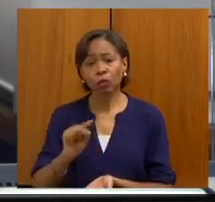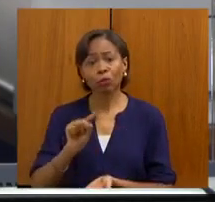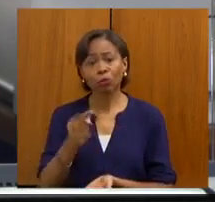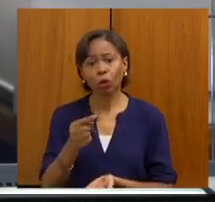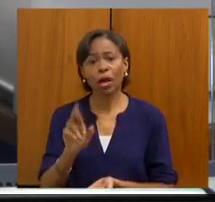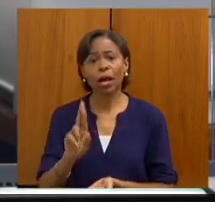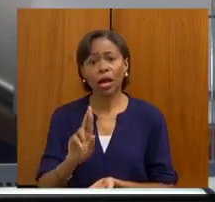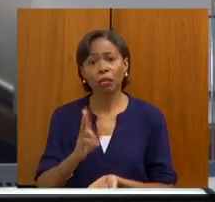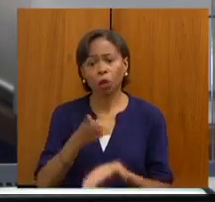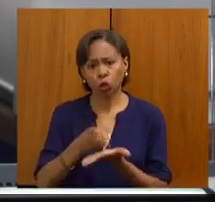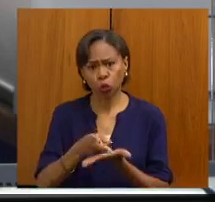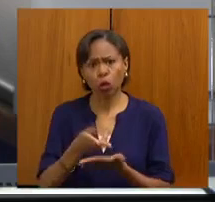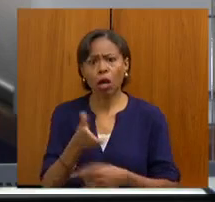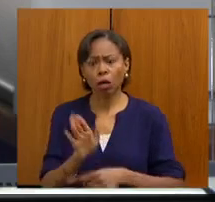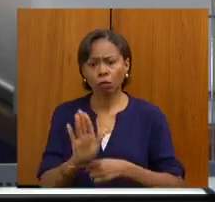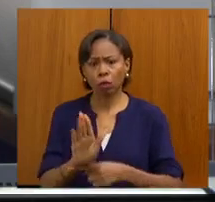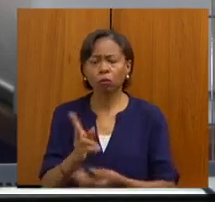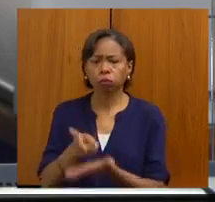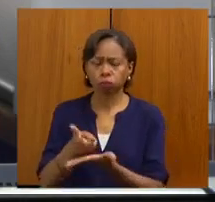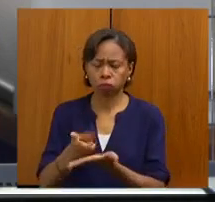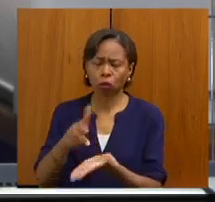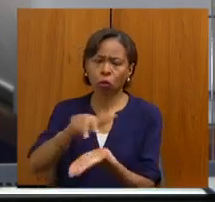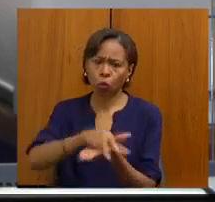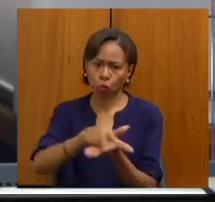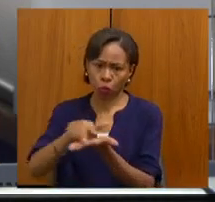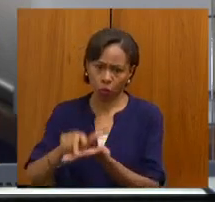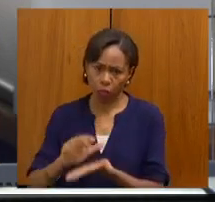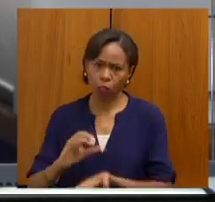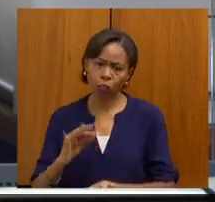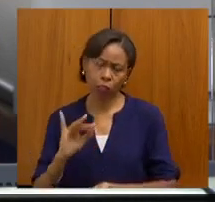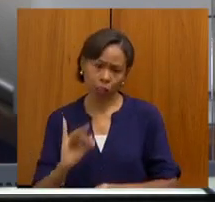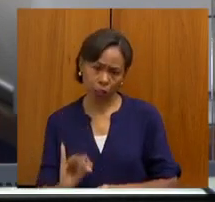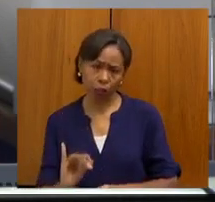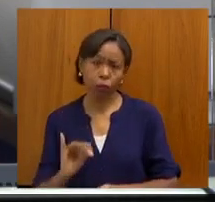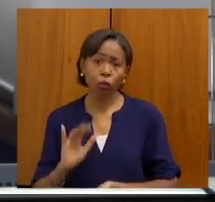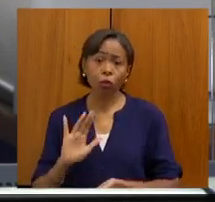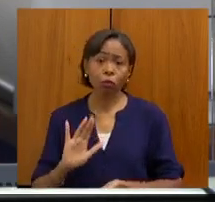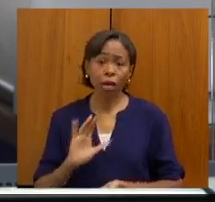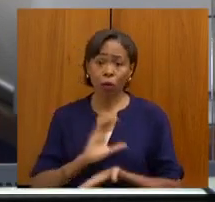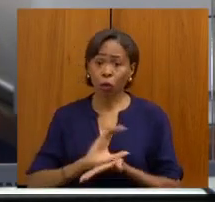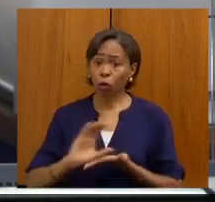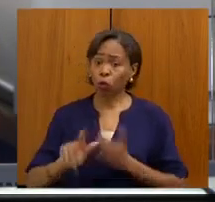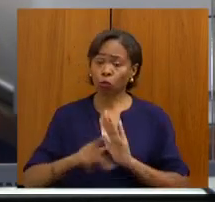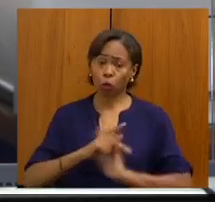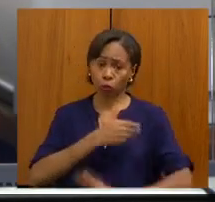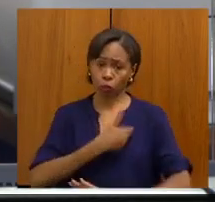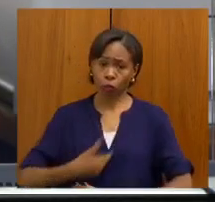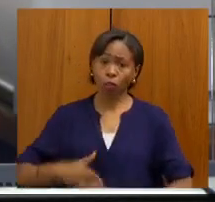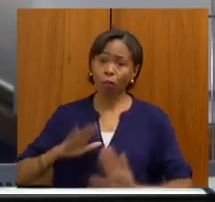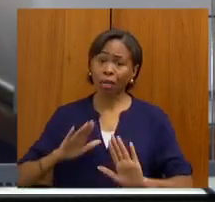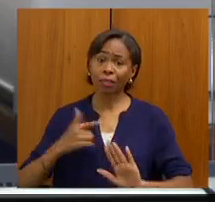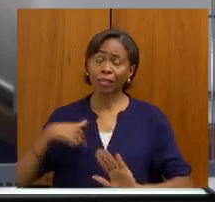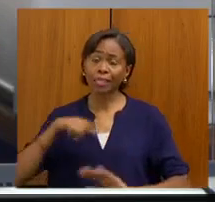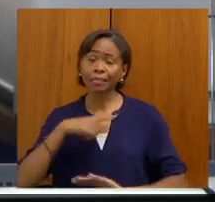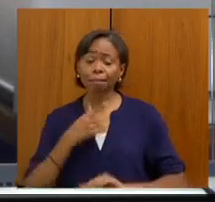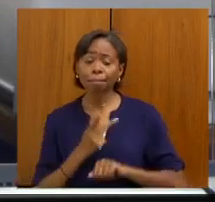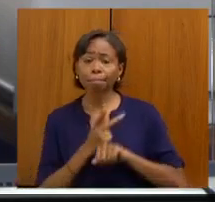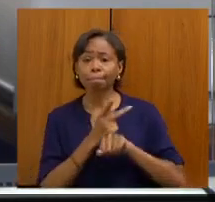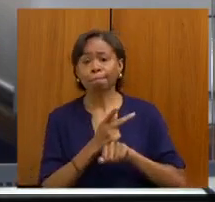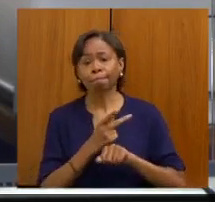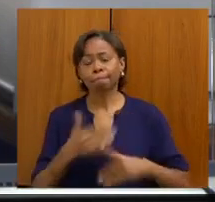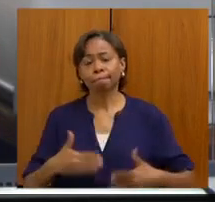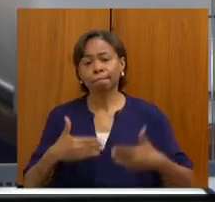manutenção, mesmo sem habilitação, com esse recurso do Estado. E a gente vem buscando, do Ministério da Saúde, esse